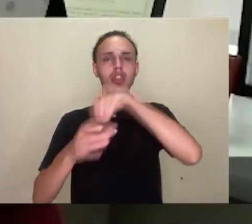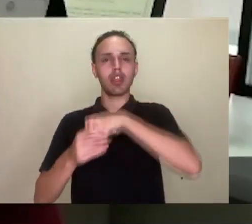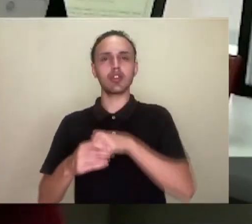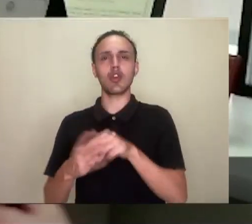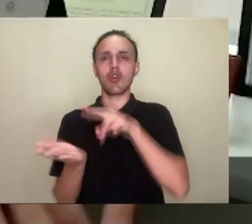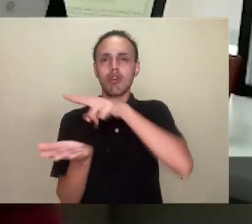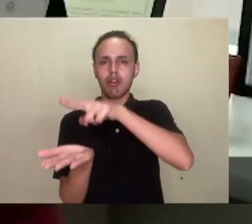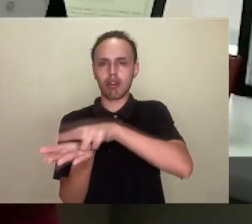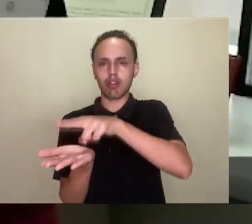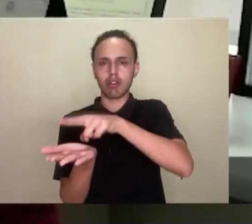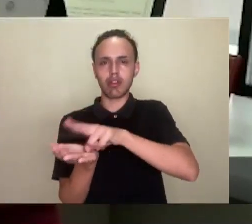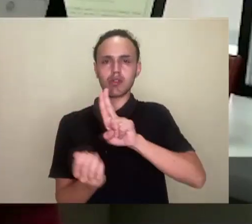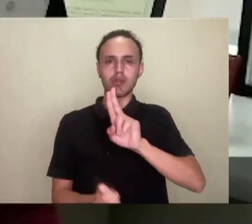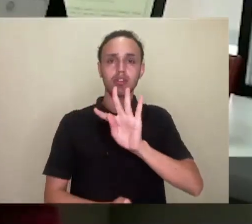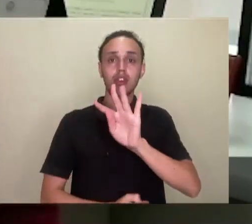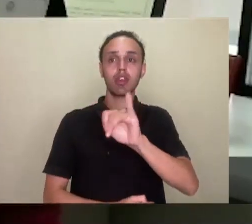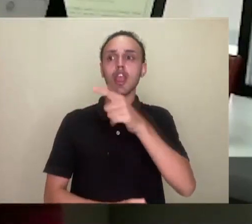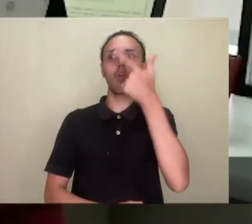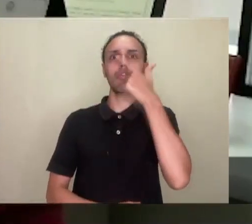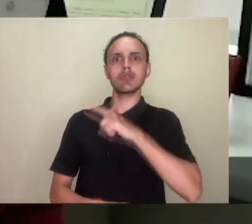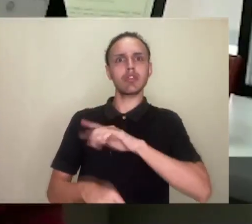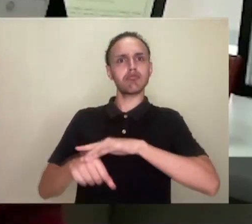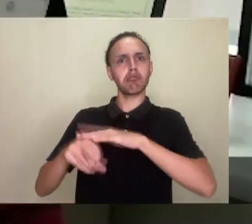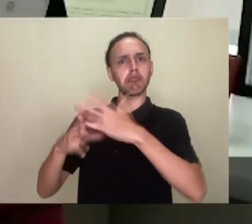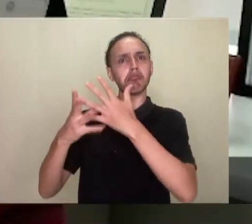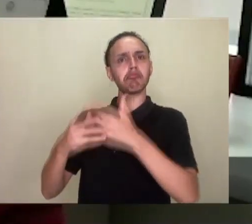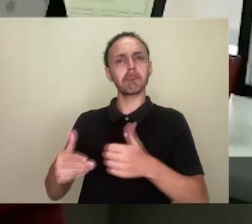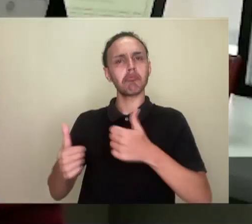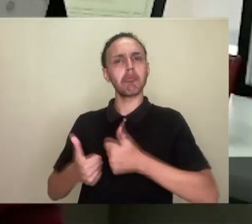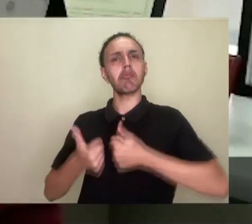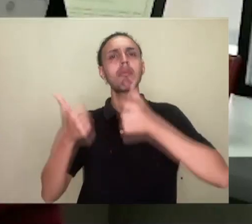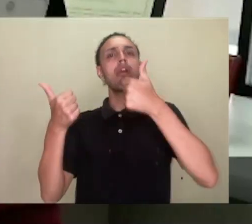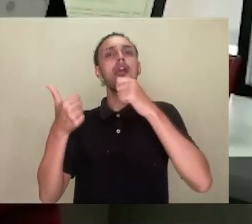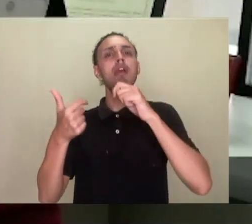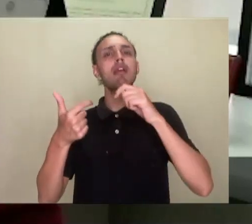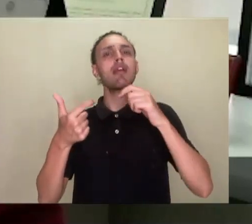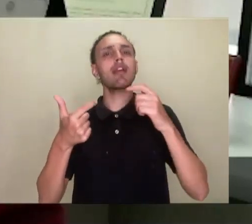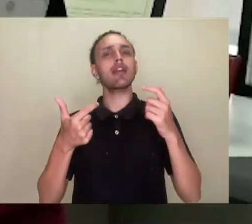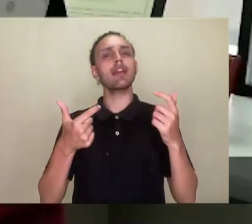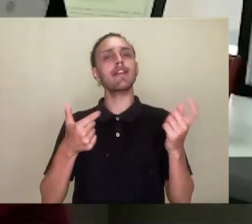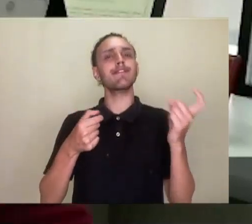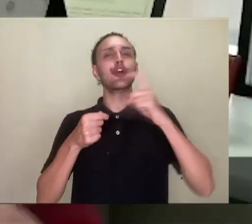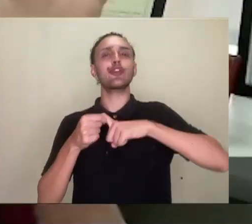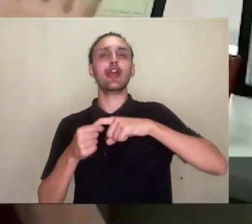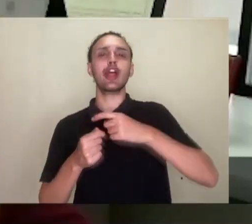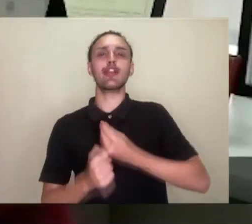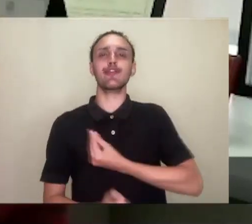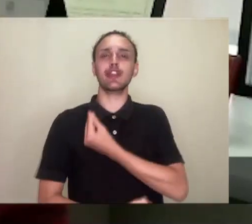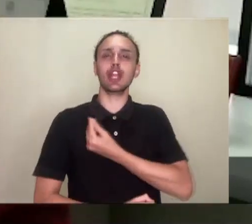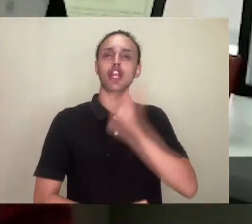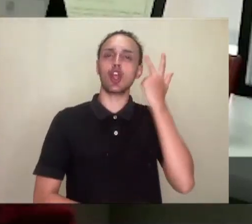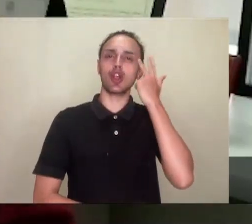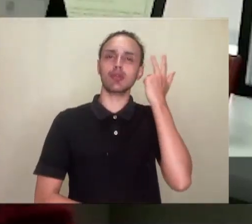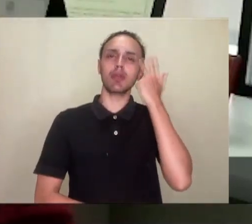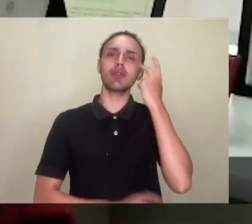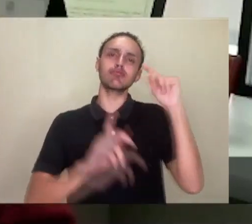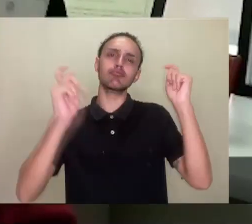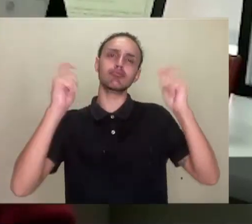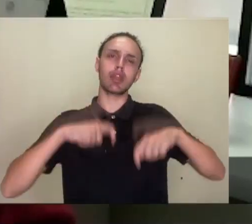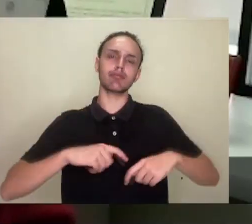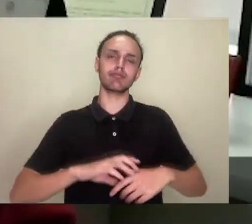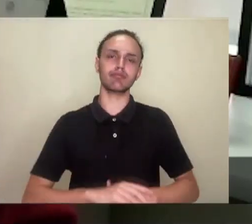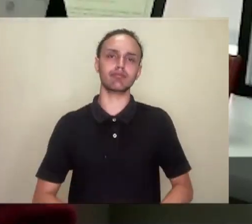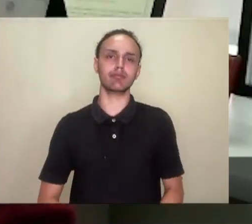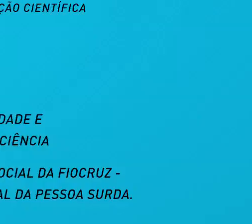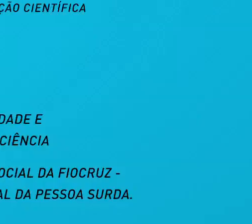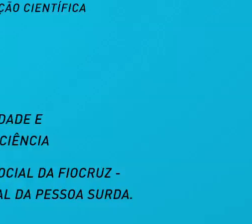que elas dentro da UTI se recuperem e tenham uma vida normal